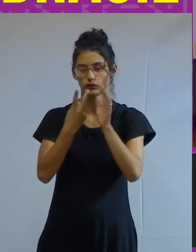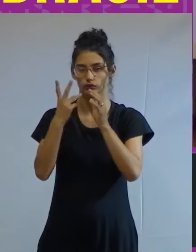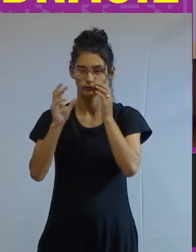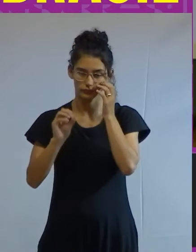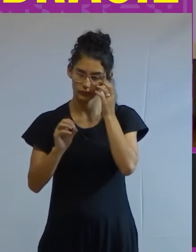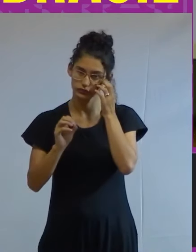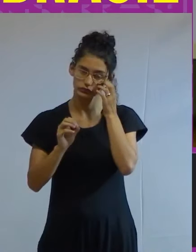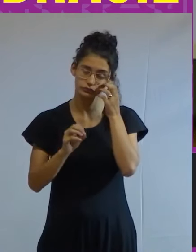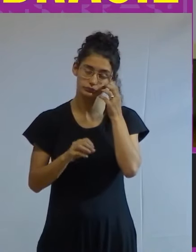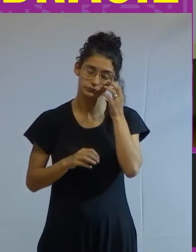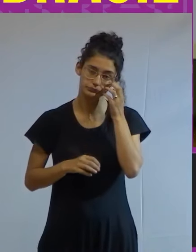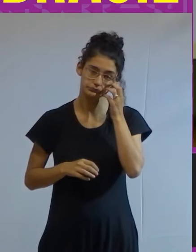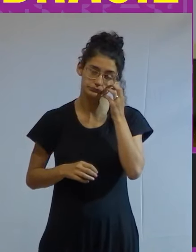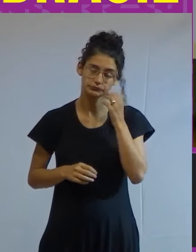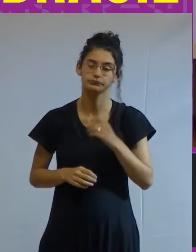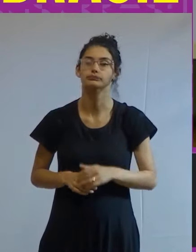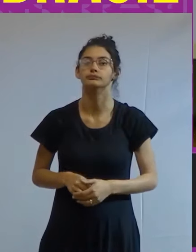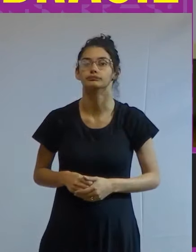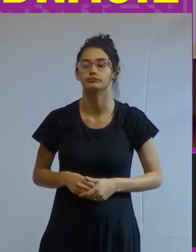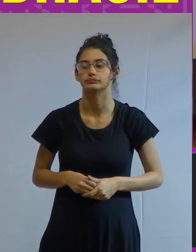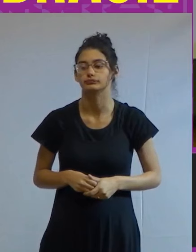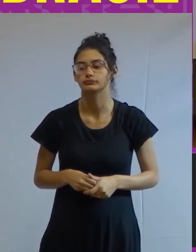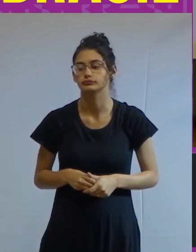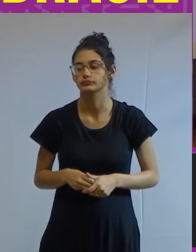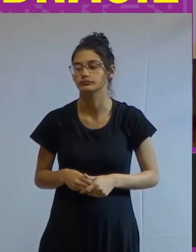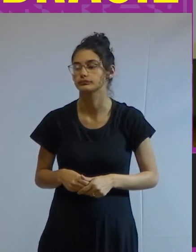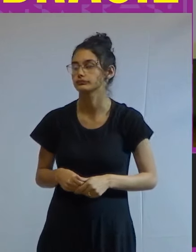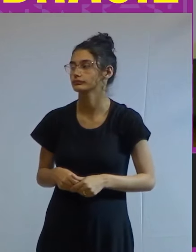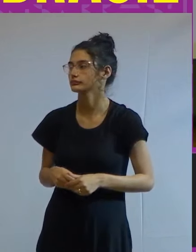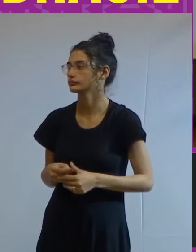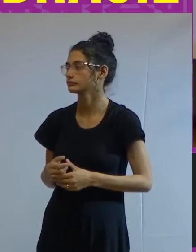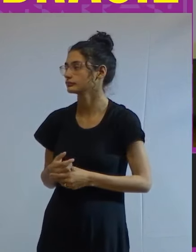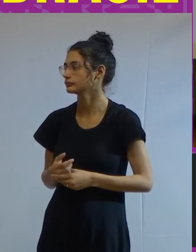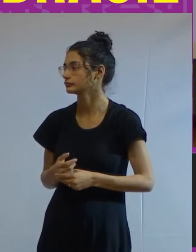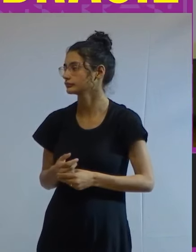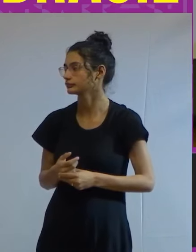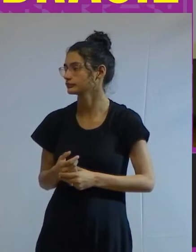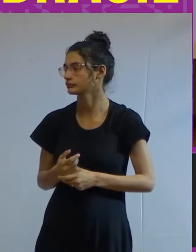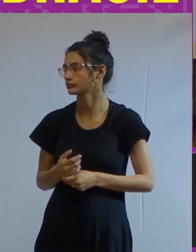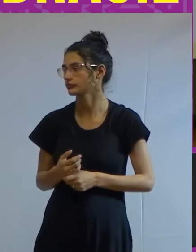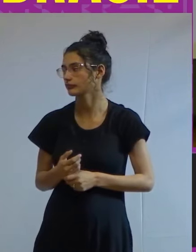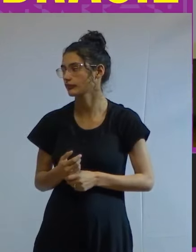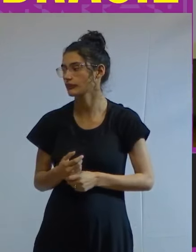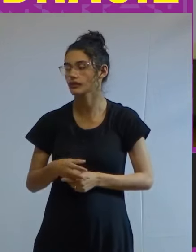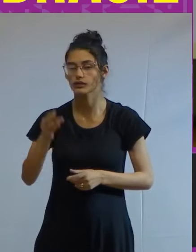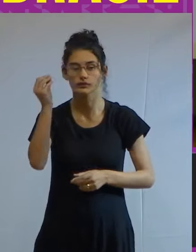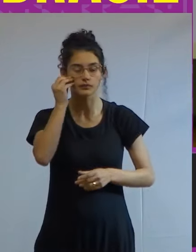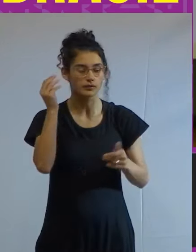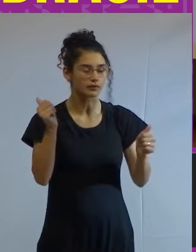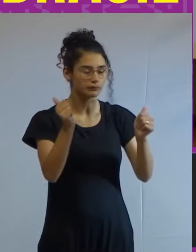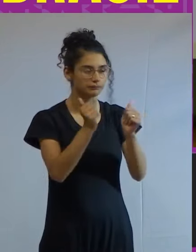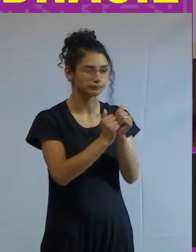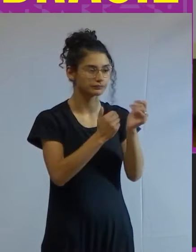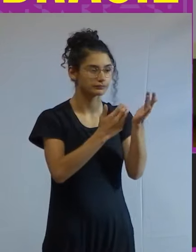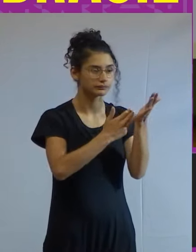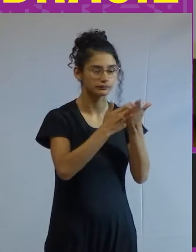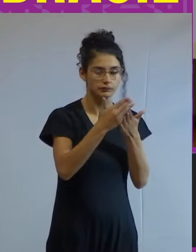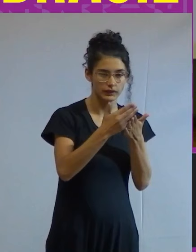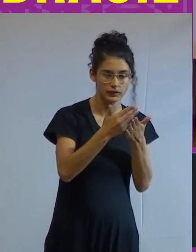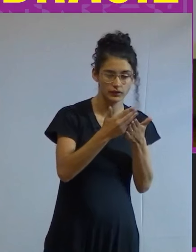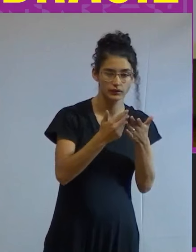certo então quando estou tentando juntar o começo com